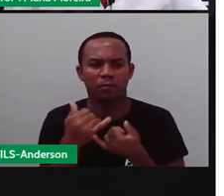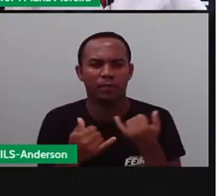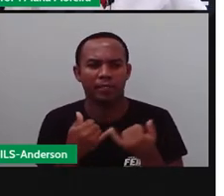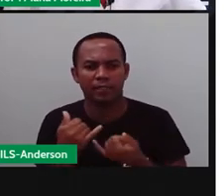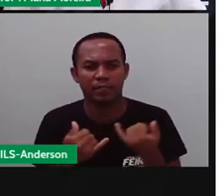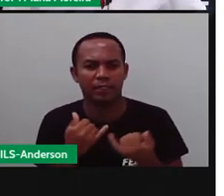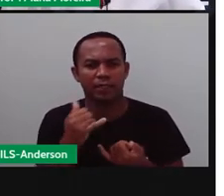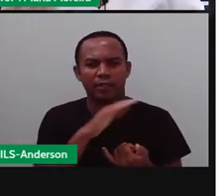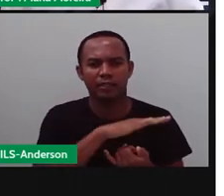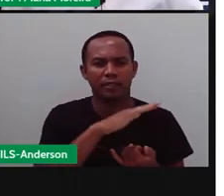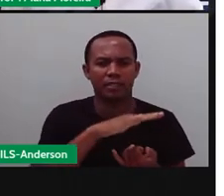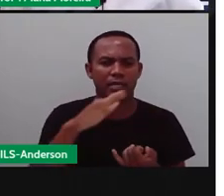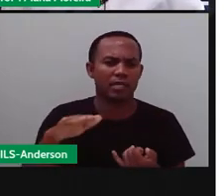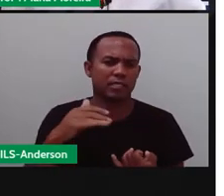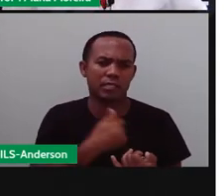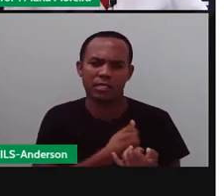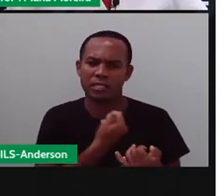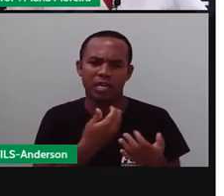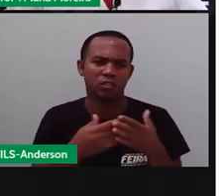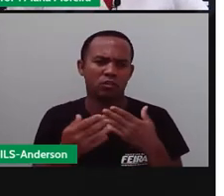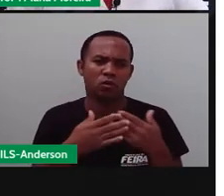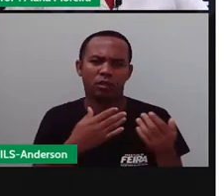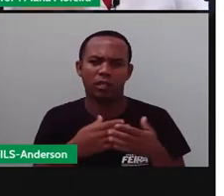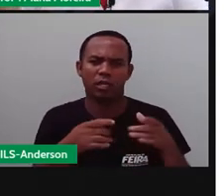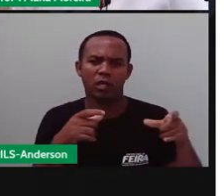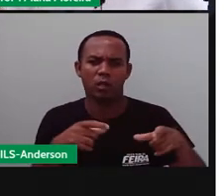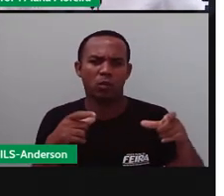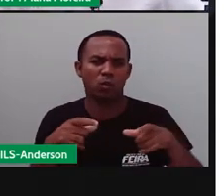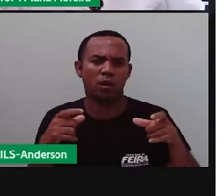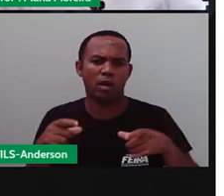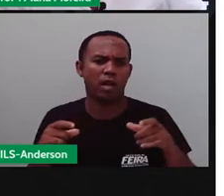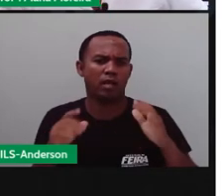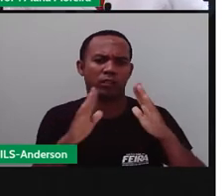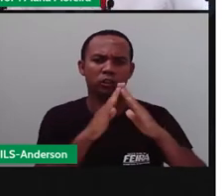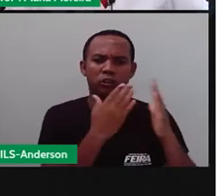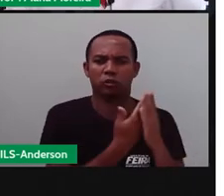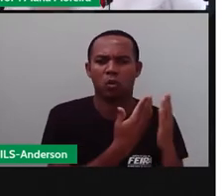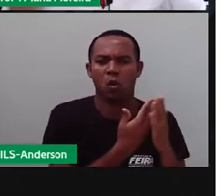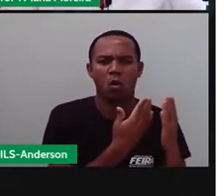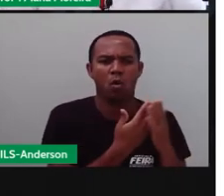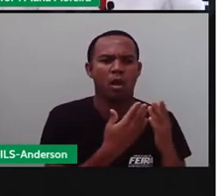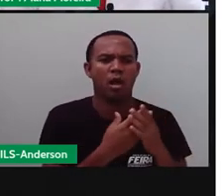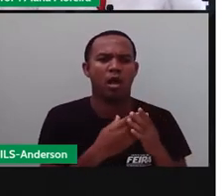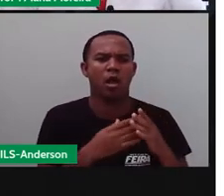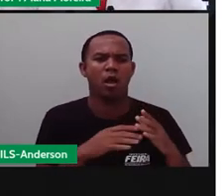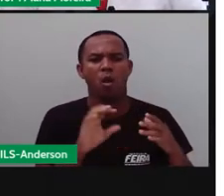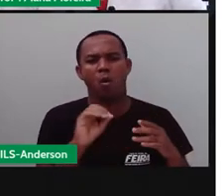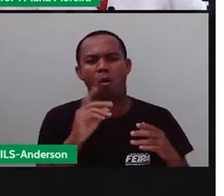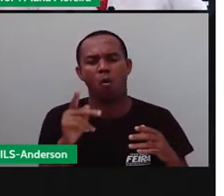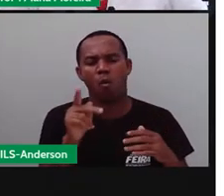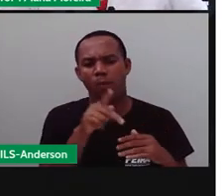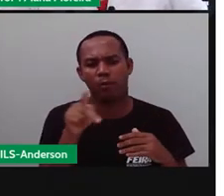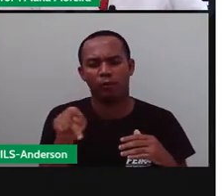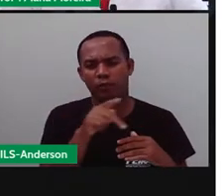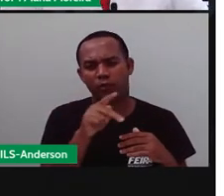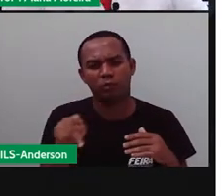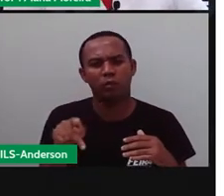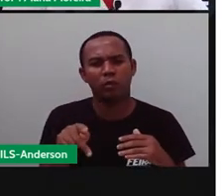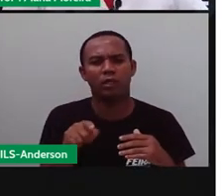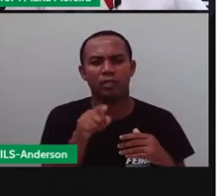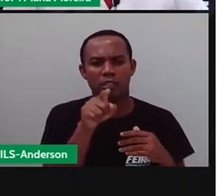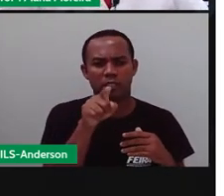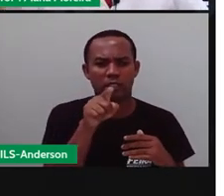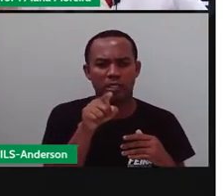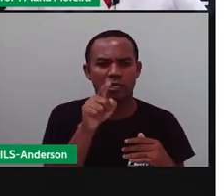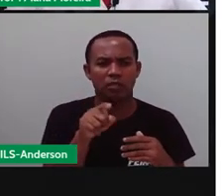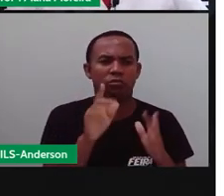crianças, né? De todas as idades, em locais como o quê? Tipo a escola, né? As professoras, os professores de vocês